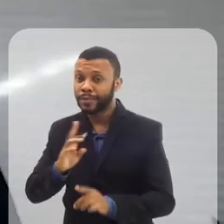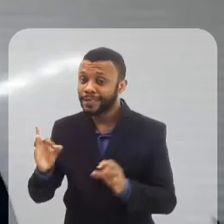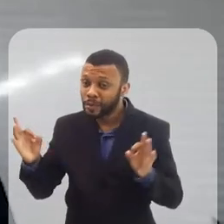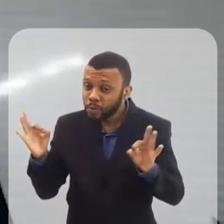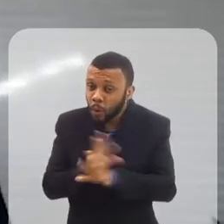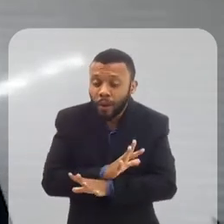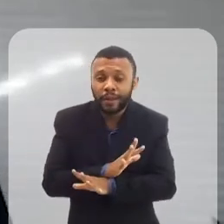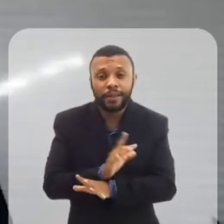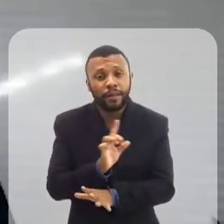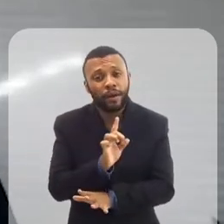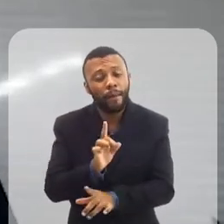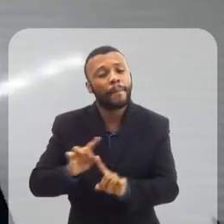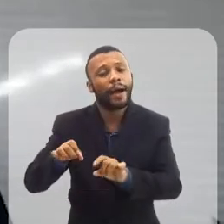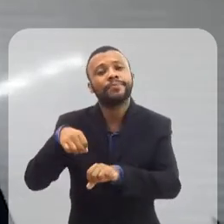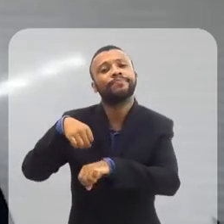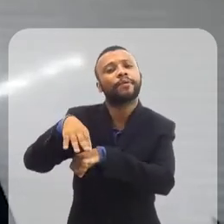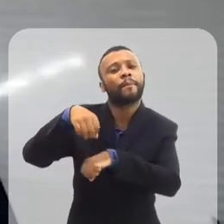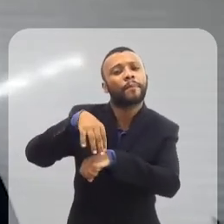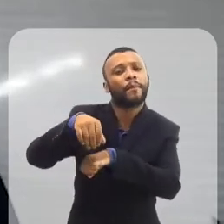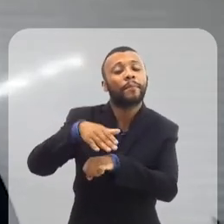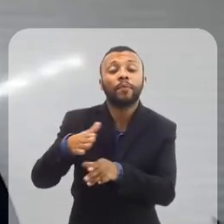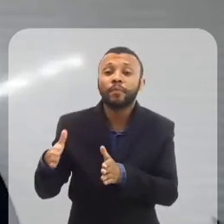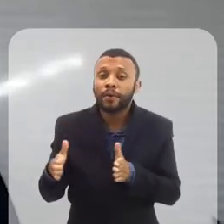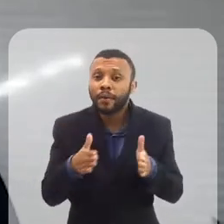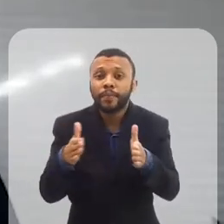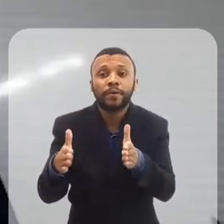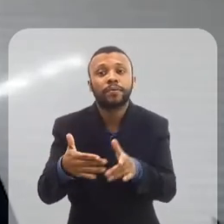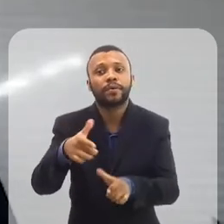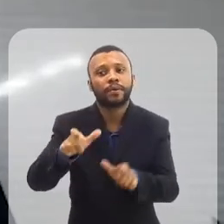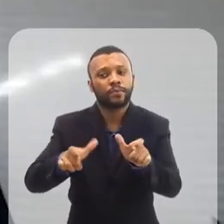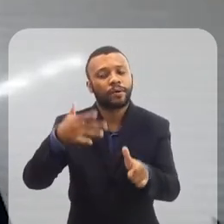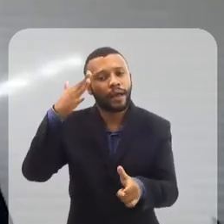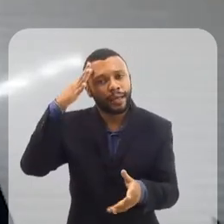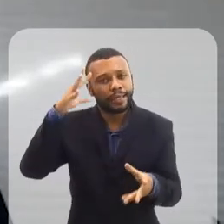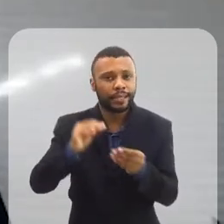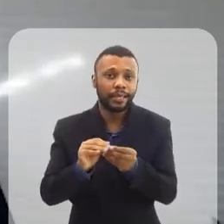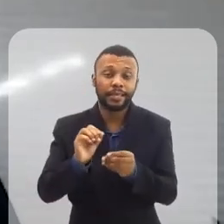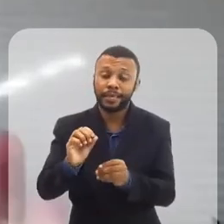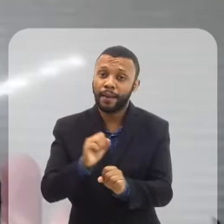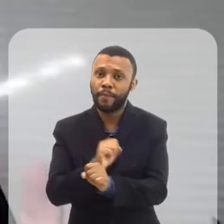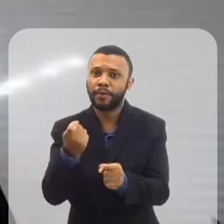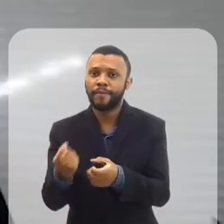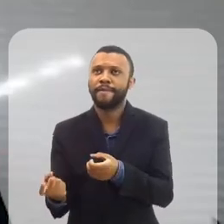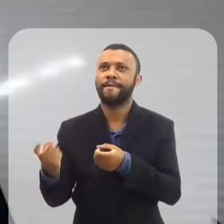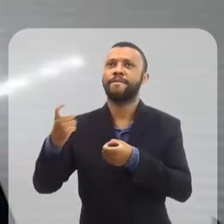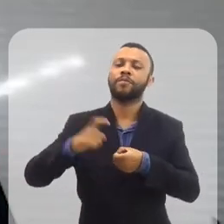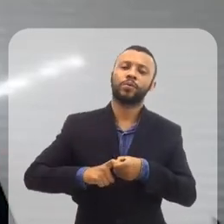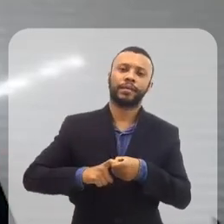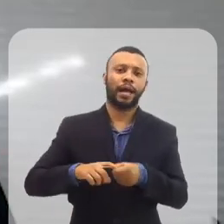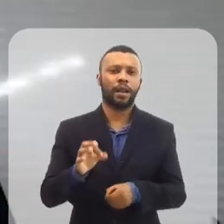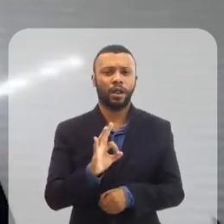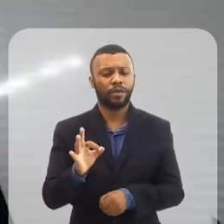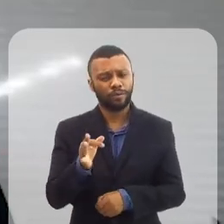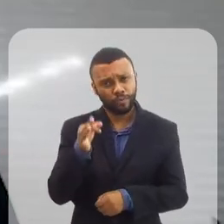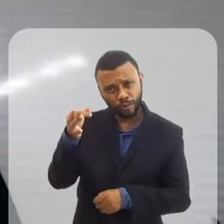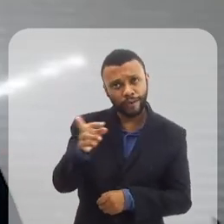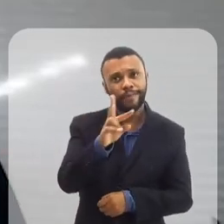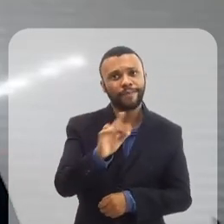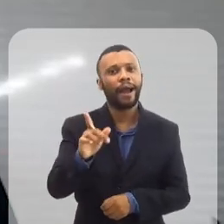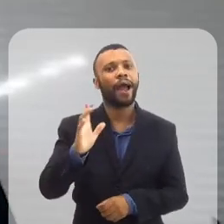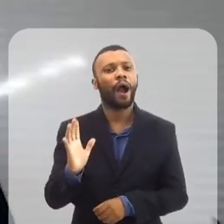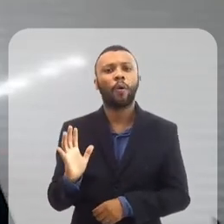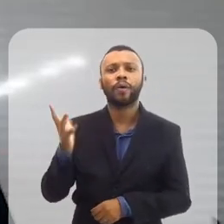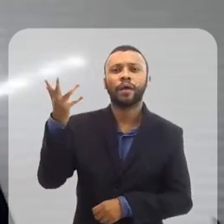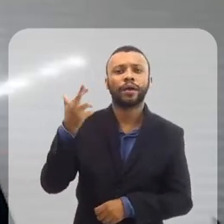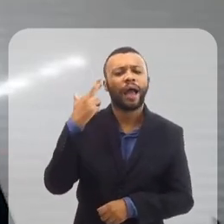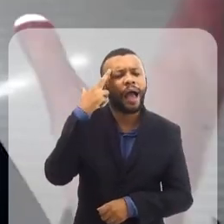simplesmente dar um caminho, porque as pessoas entendam, de fato, que não tem mais volta. Isso vai acontecer.